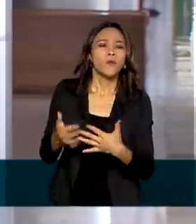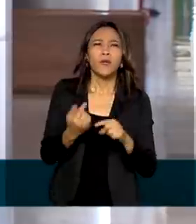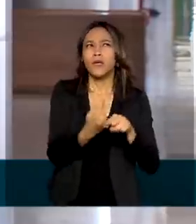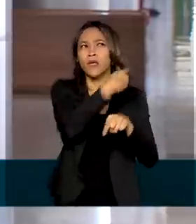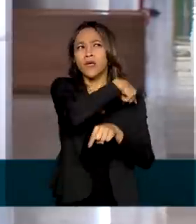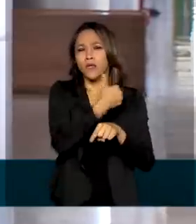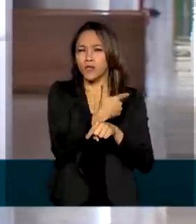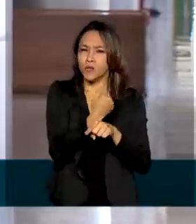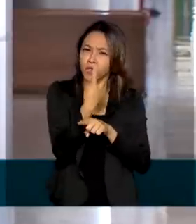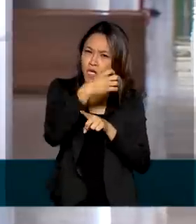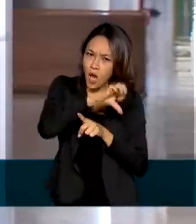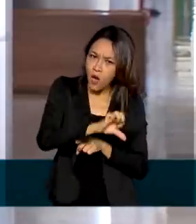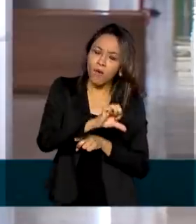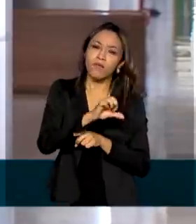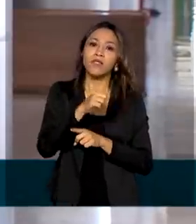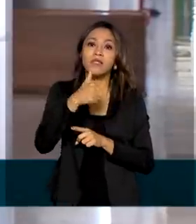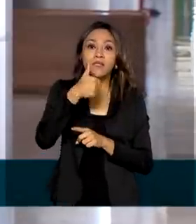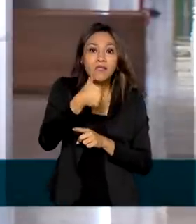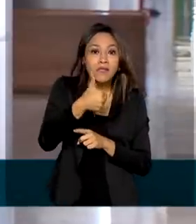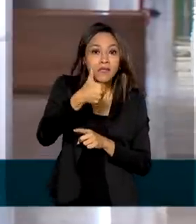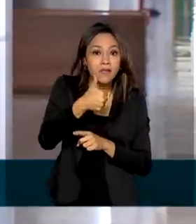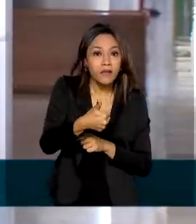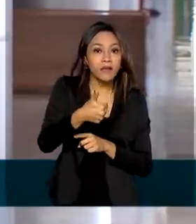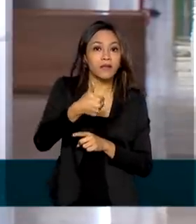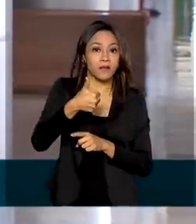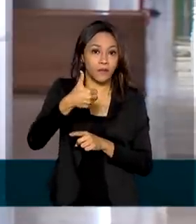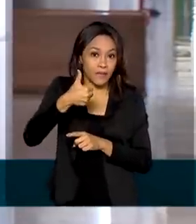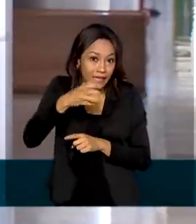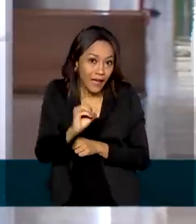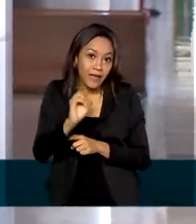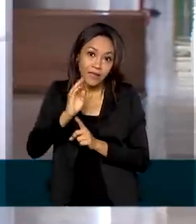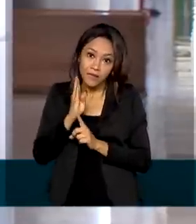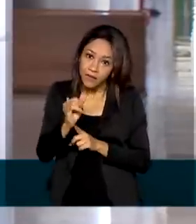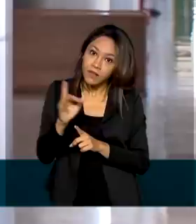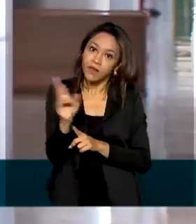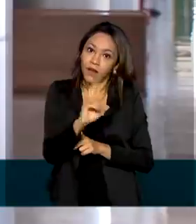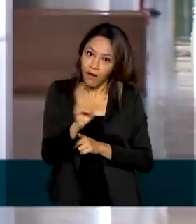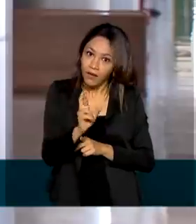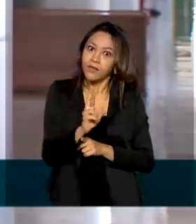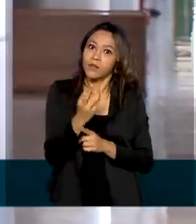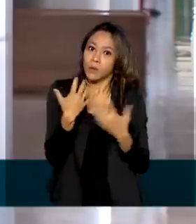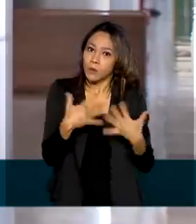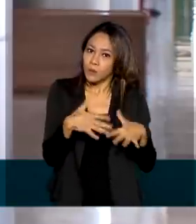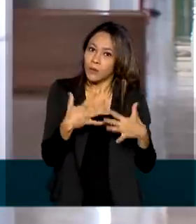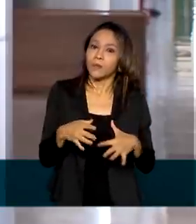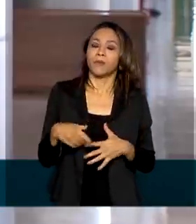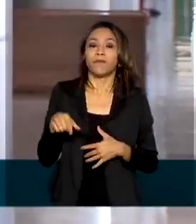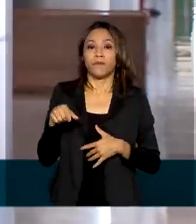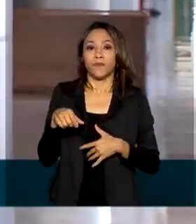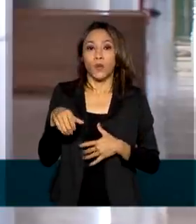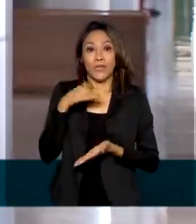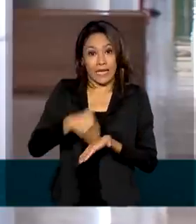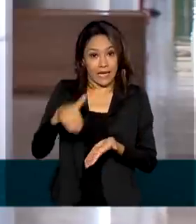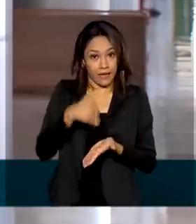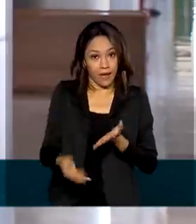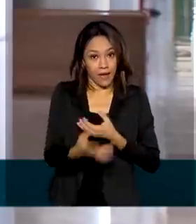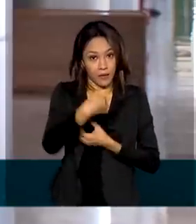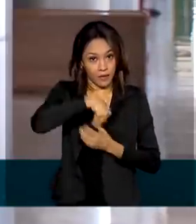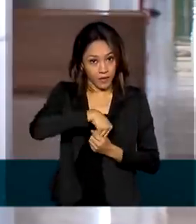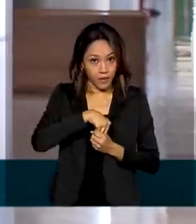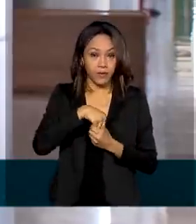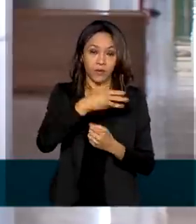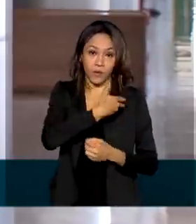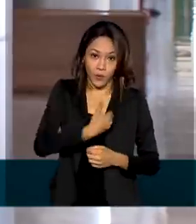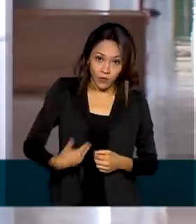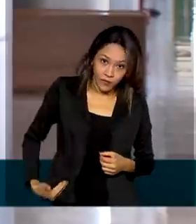tiveram resultado líquido de 110 bilhões de reais. O secretário de Desestatização, Desenvolvimento e